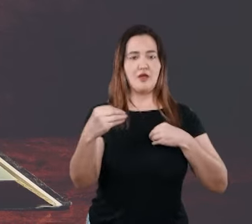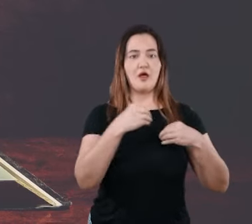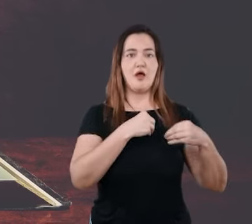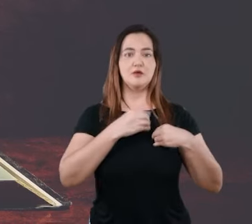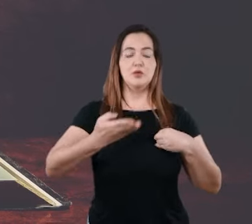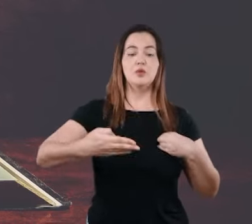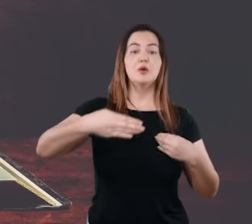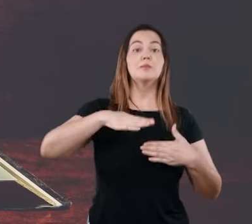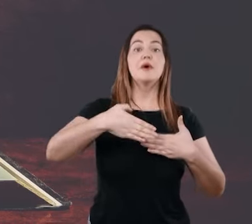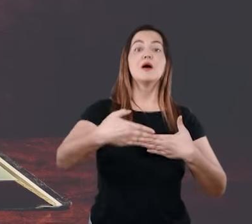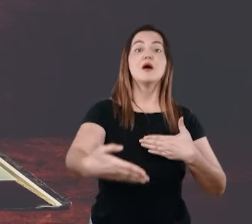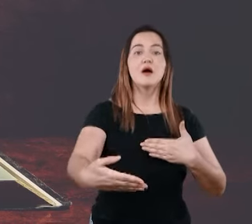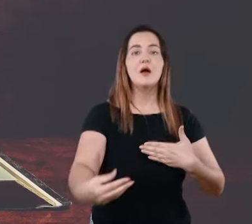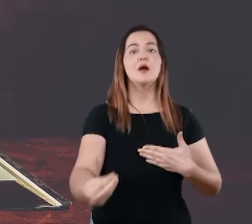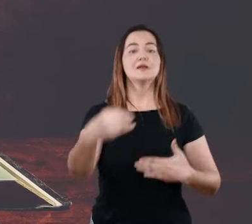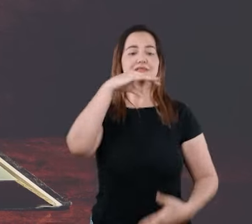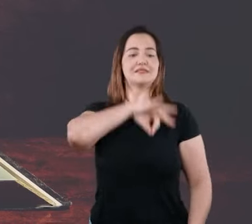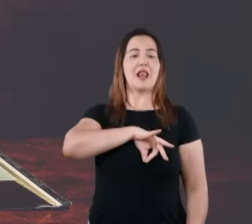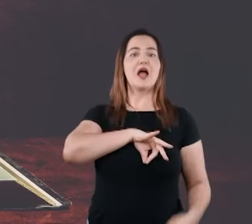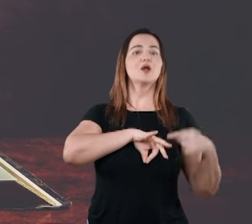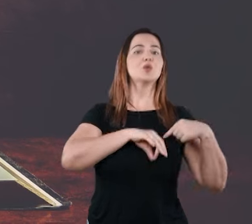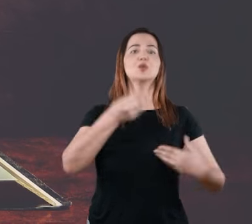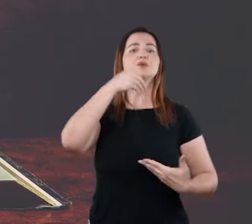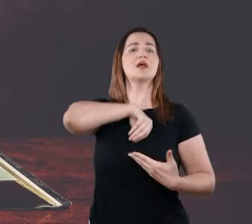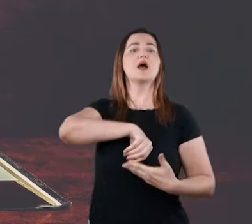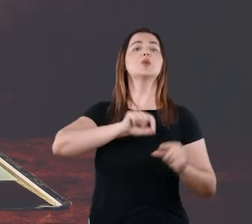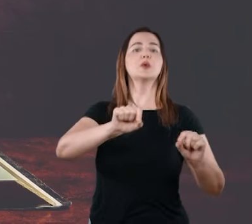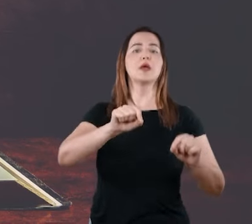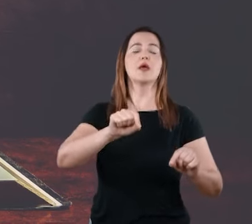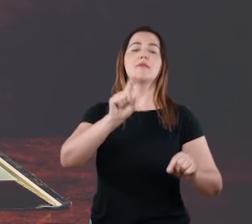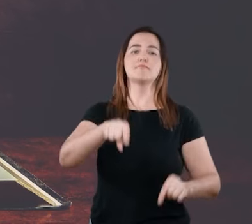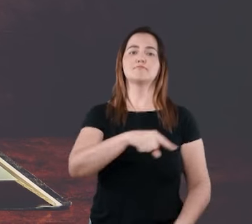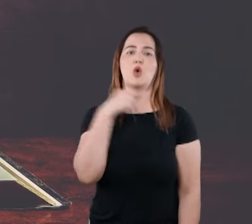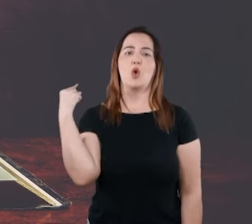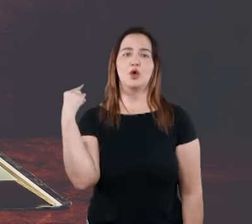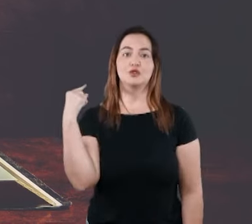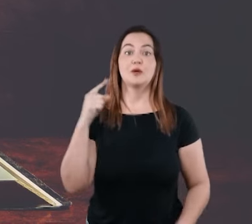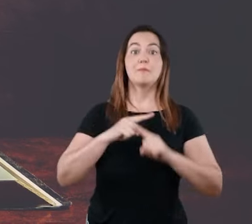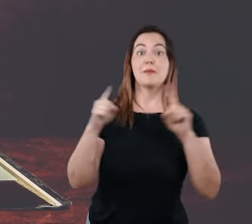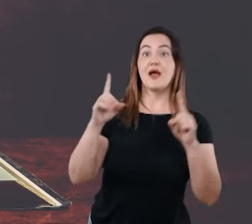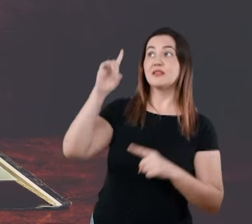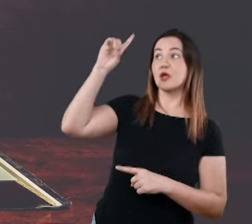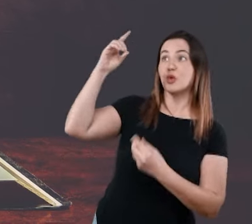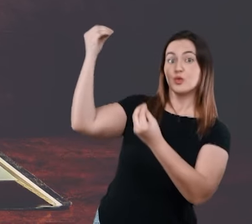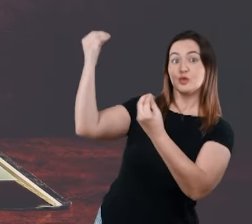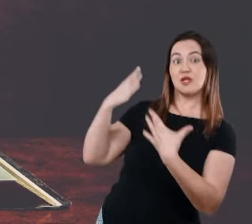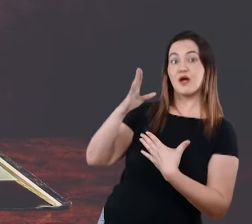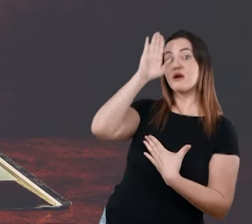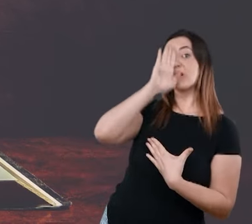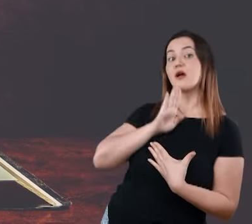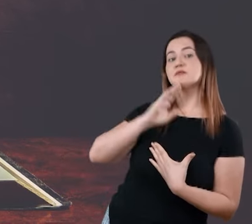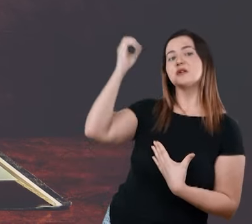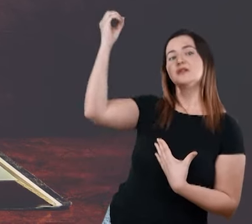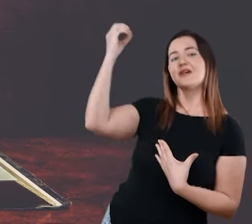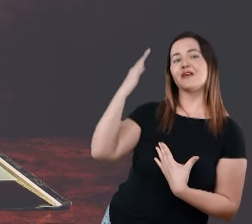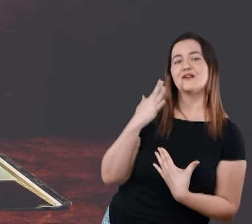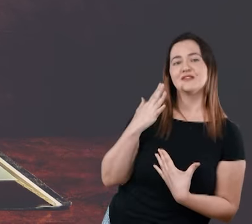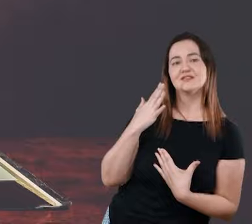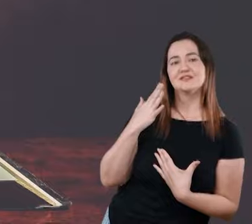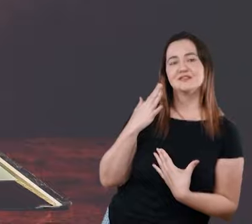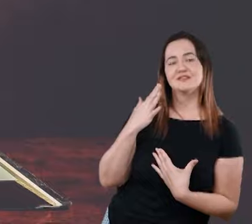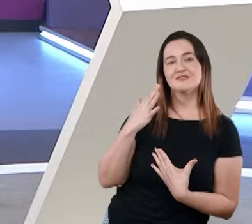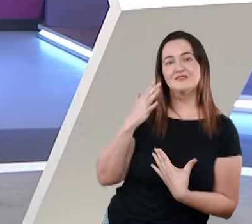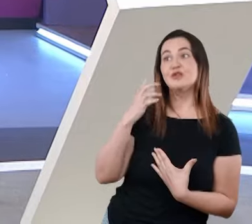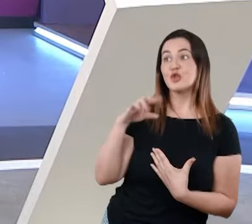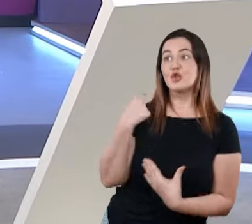do pecado é a morte, mas o dom gratuito de Deus é a vida eterna em Cristo Jesus, nosso Senhor.